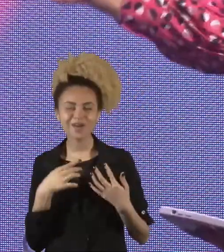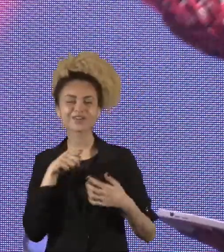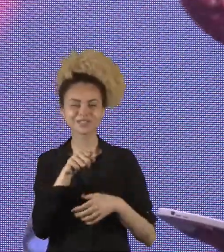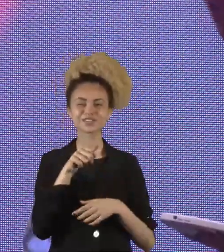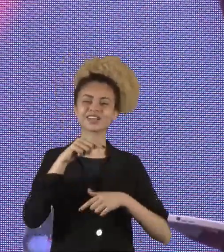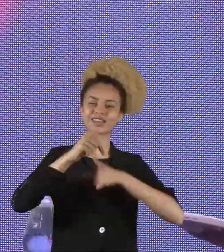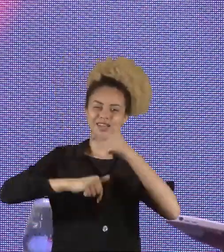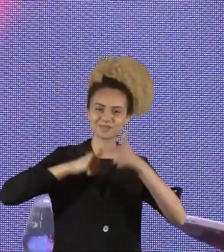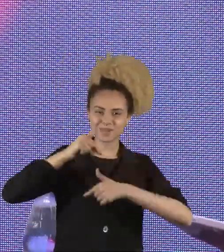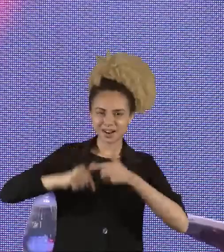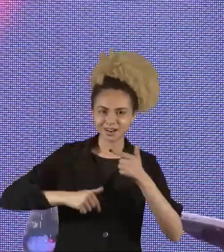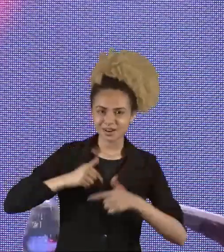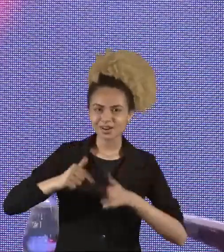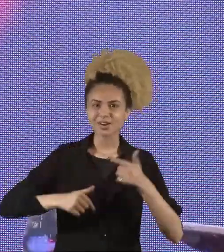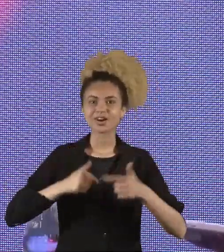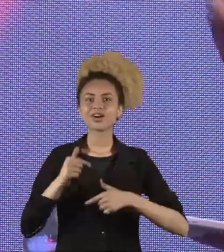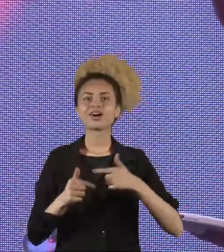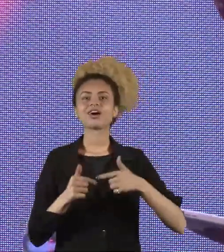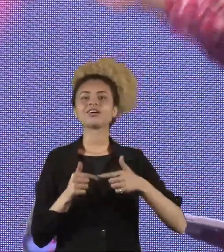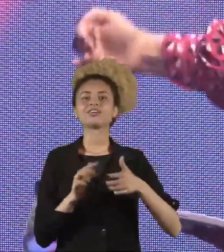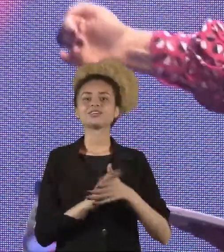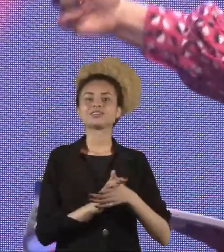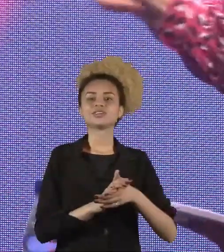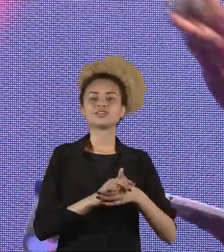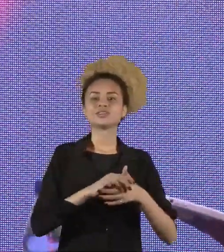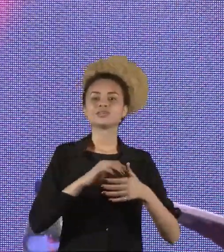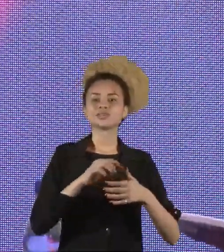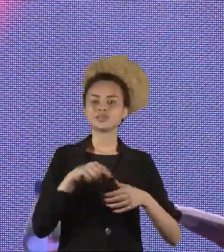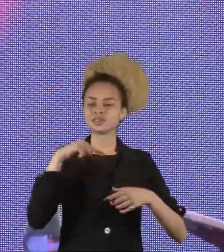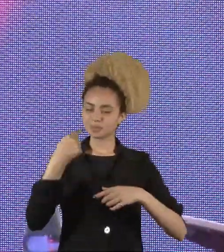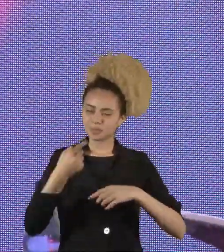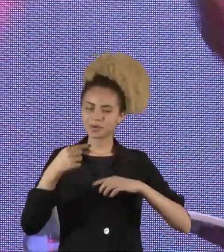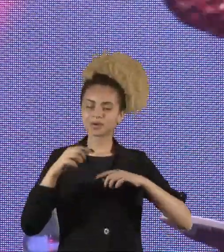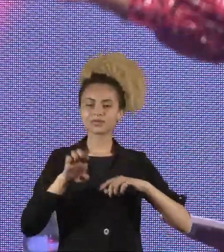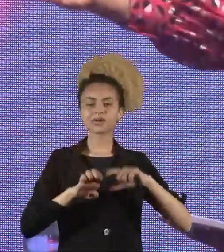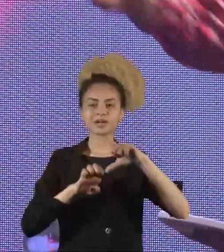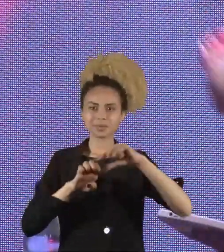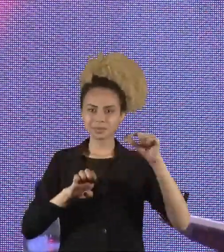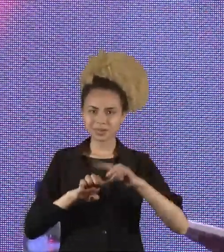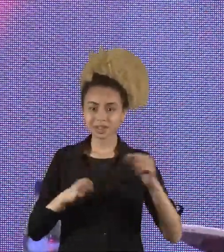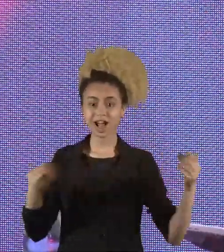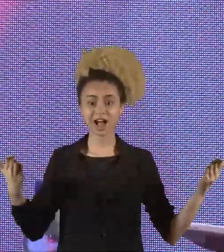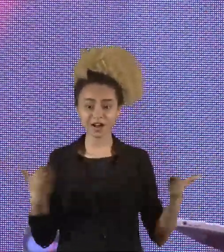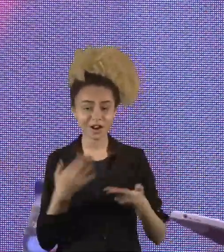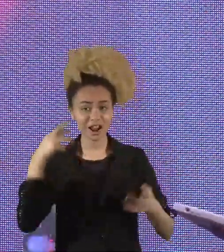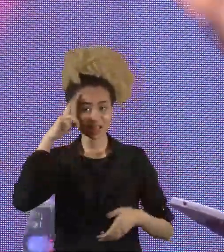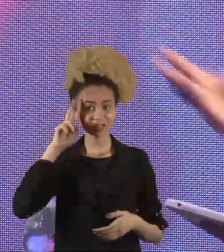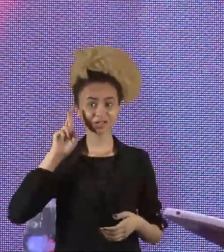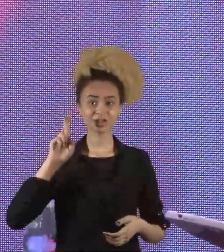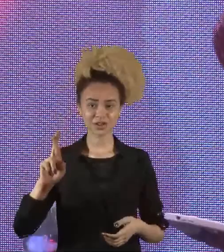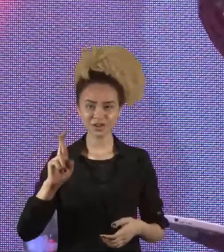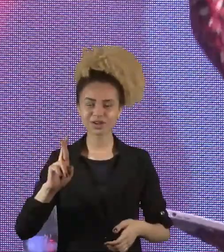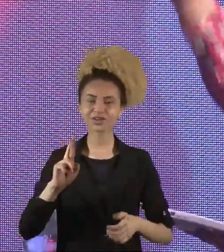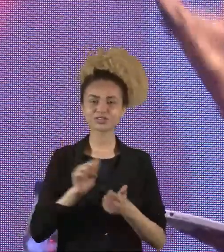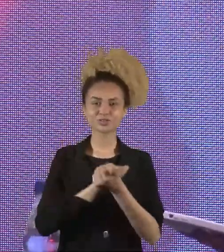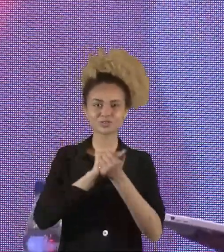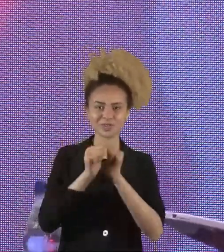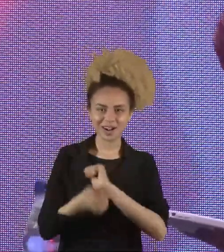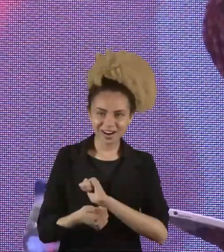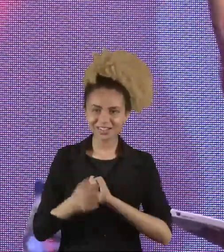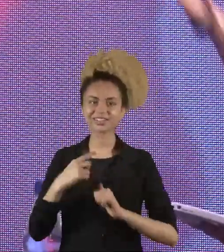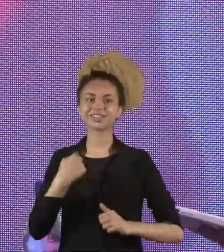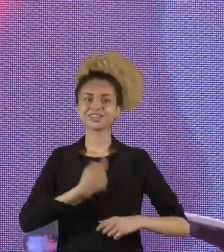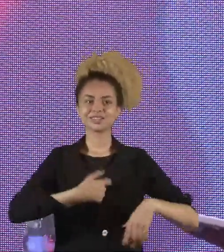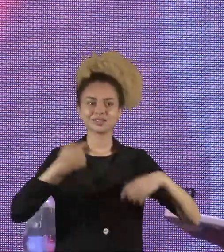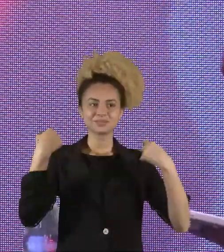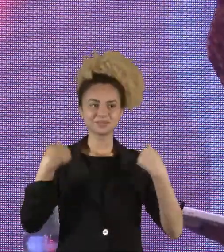executiva, foi para a startup, depois foi empreendedora, agora é CEO de um esporte que a gente precisa